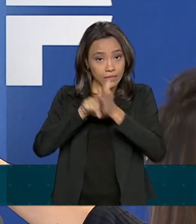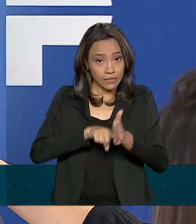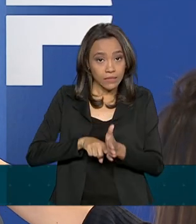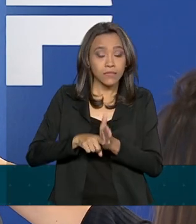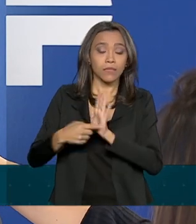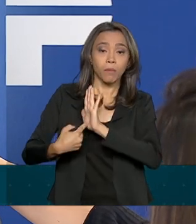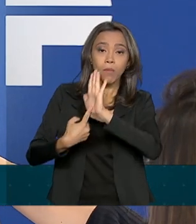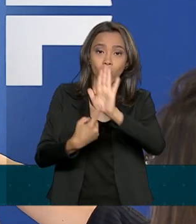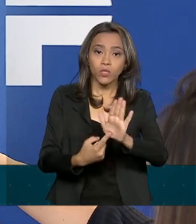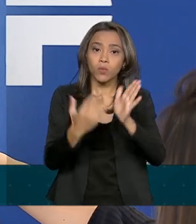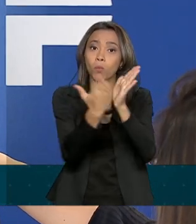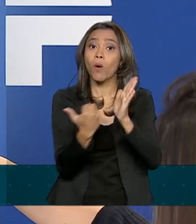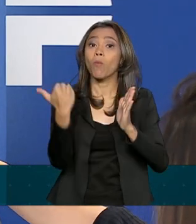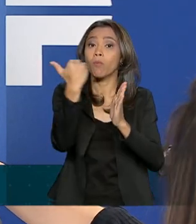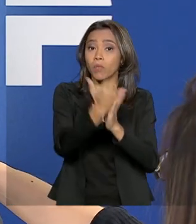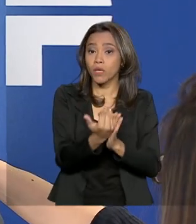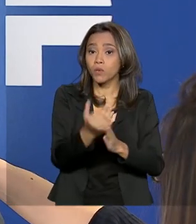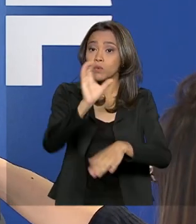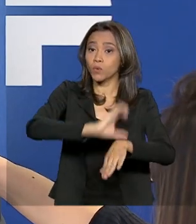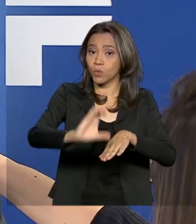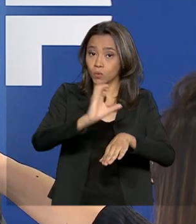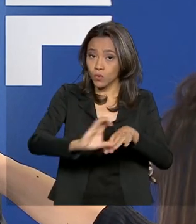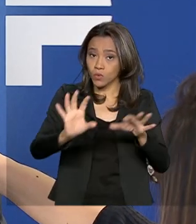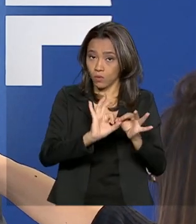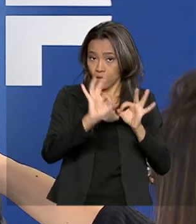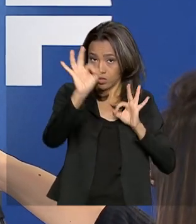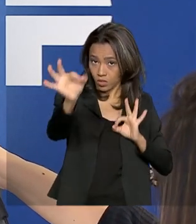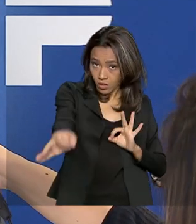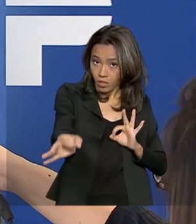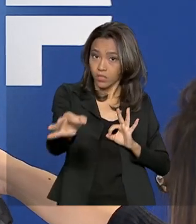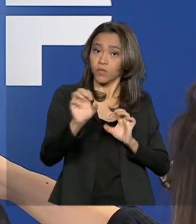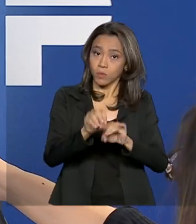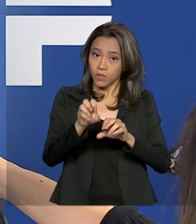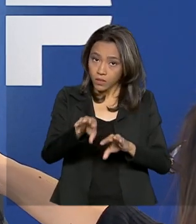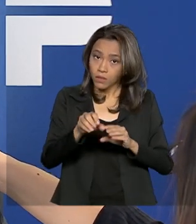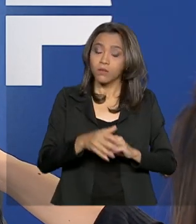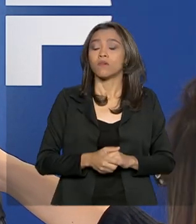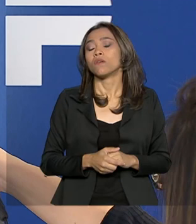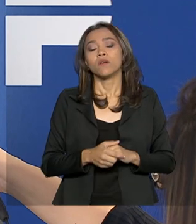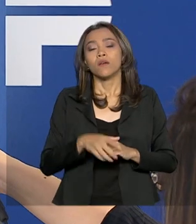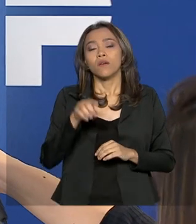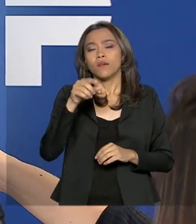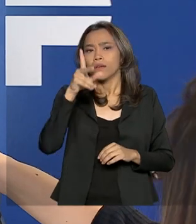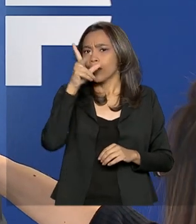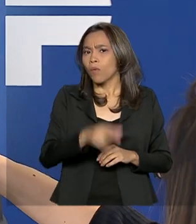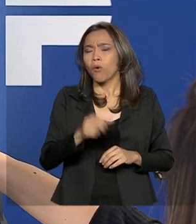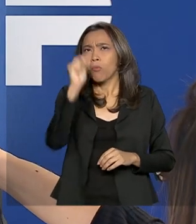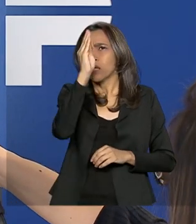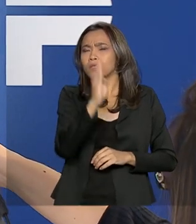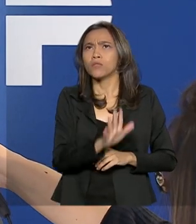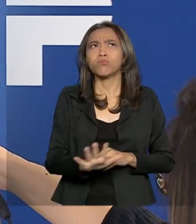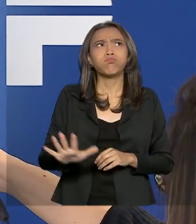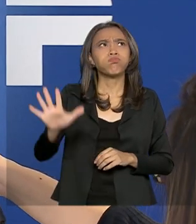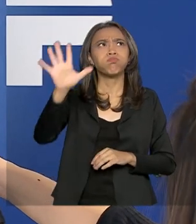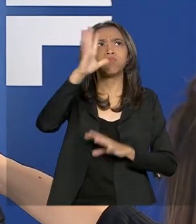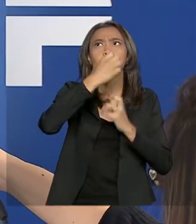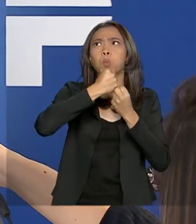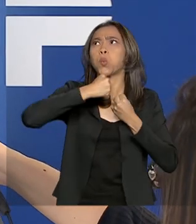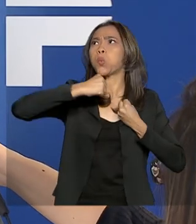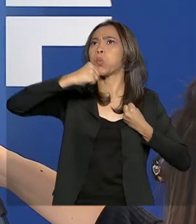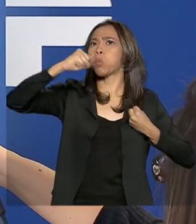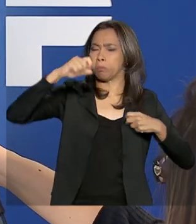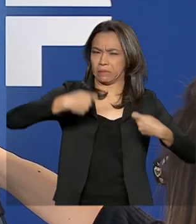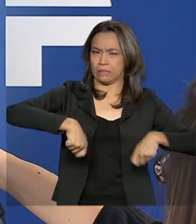na oferta de cursos à distância. Então, realmente, os cursos à distância, no tamanho do Brasil, é uma necessidade.